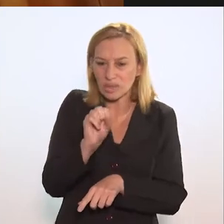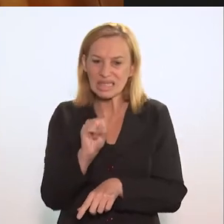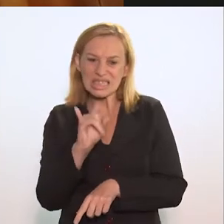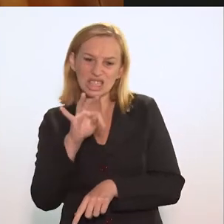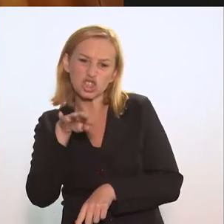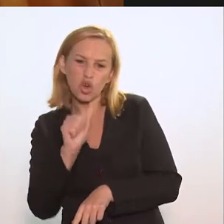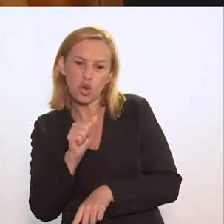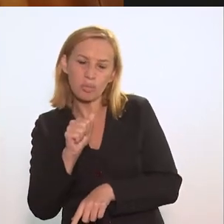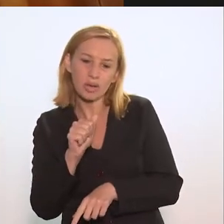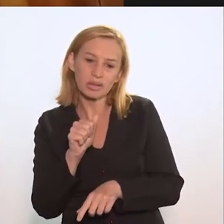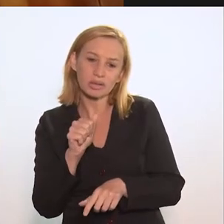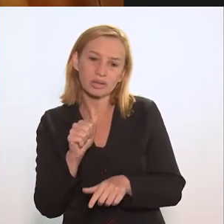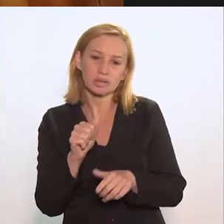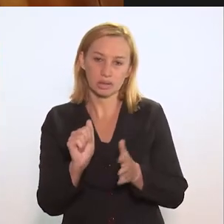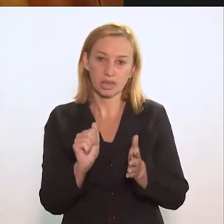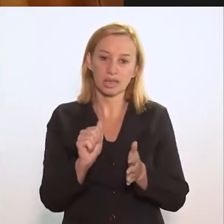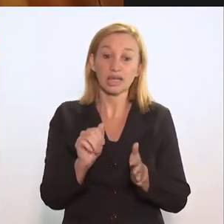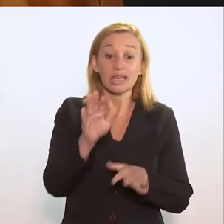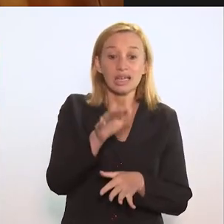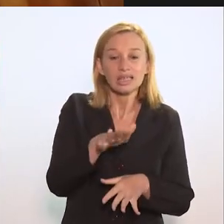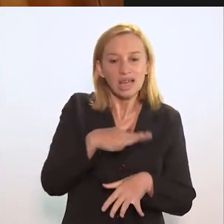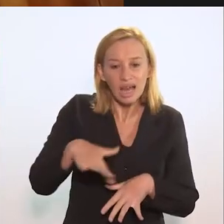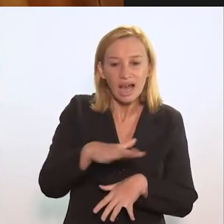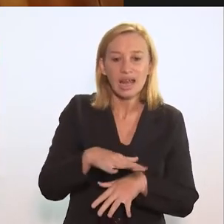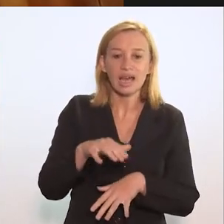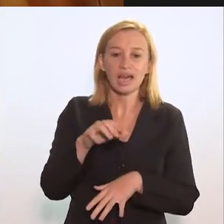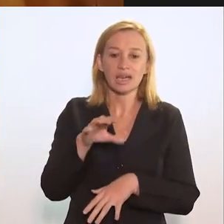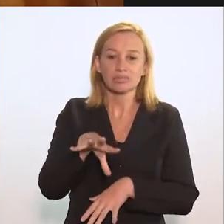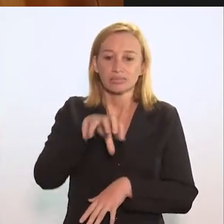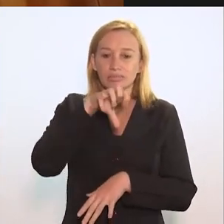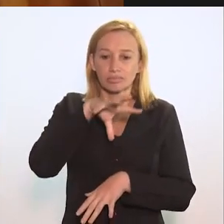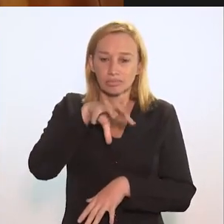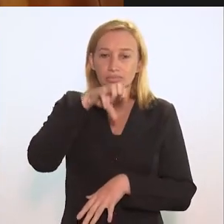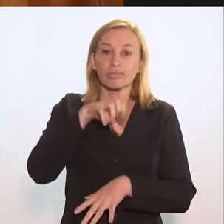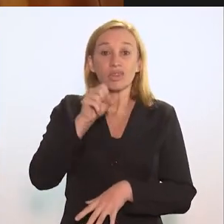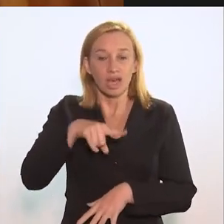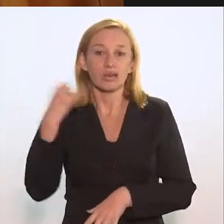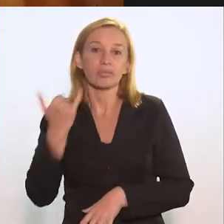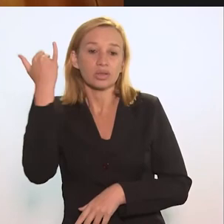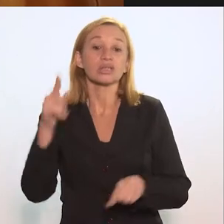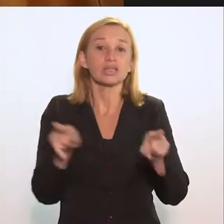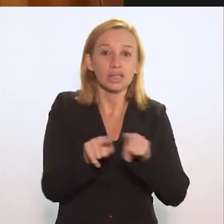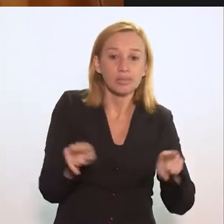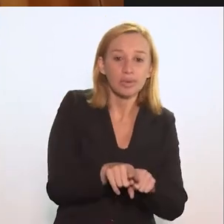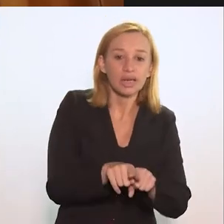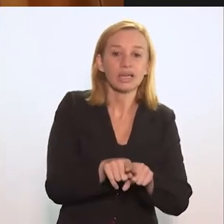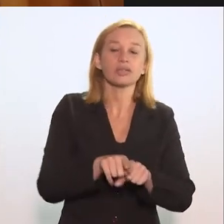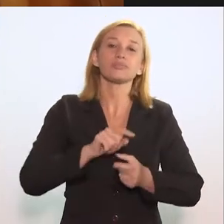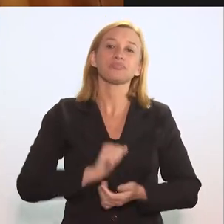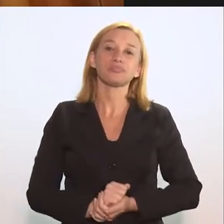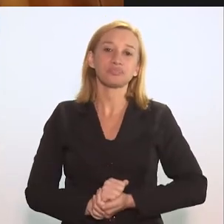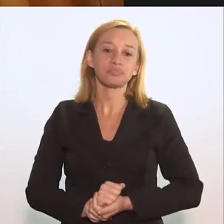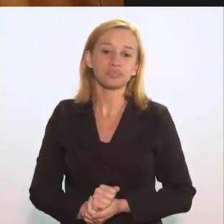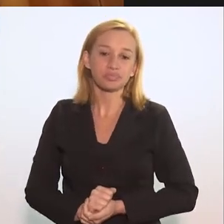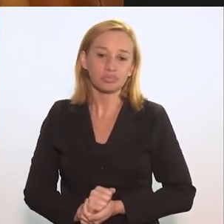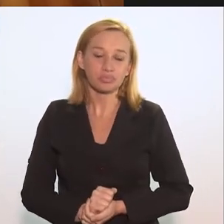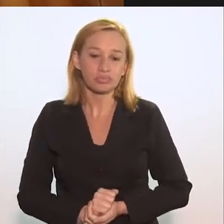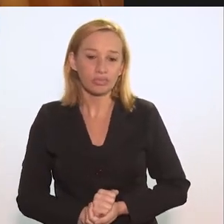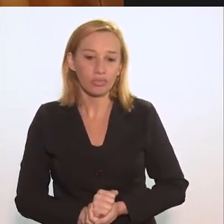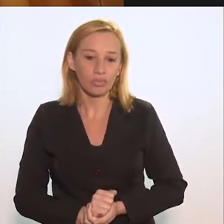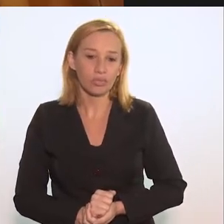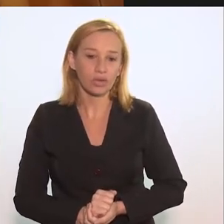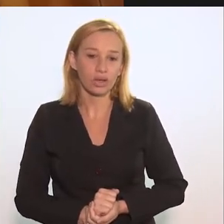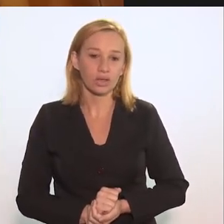parte do sintoma do quadro respiratório e que é uma co-infecção importante. E também que tem